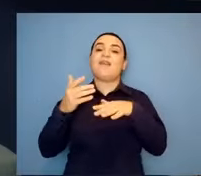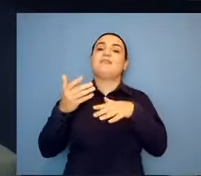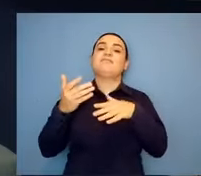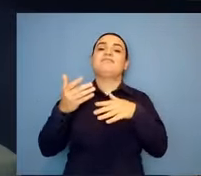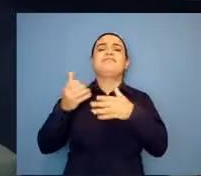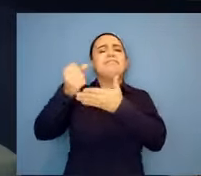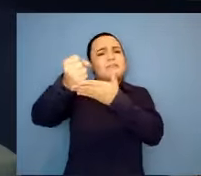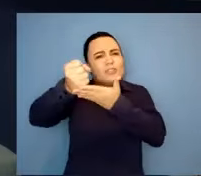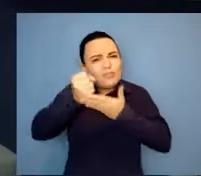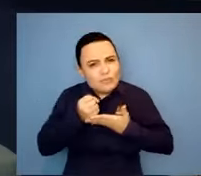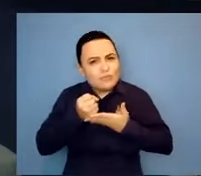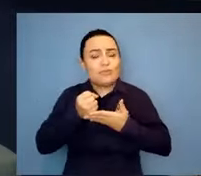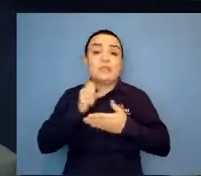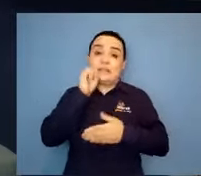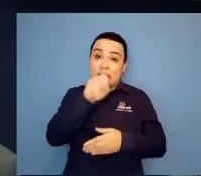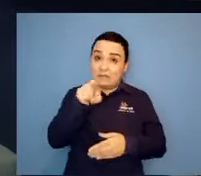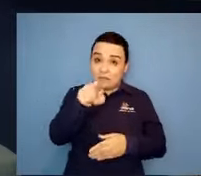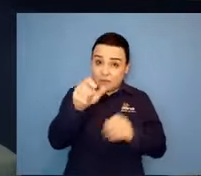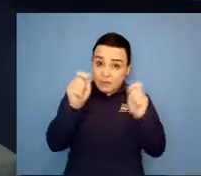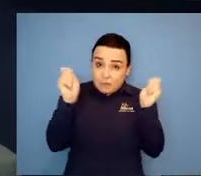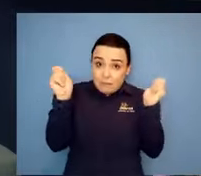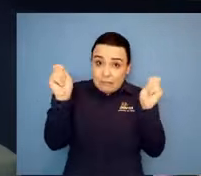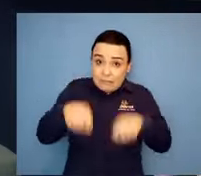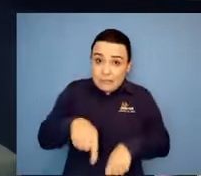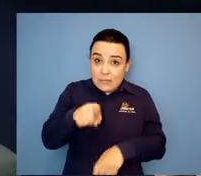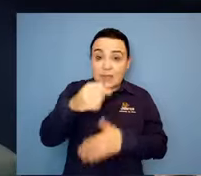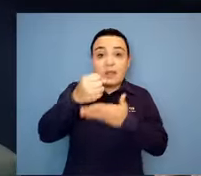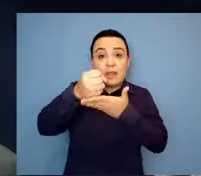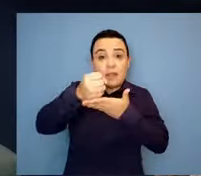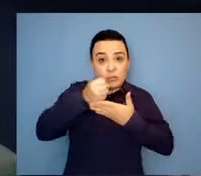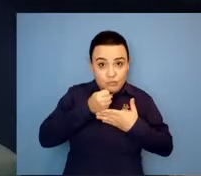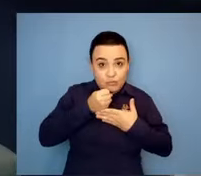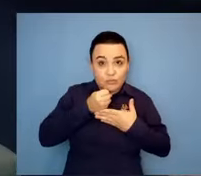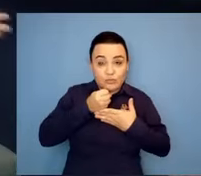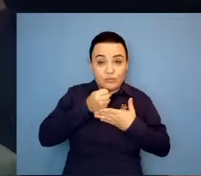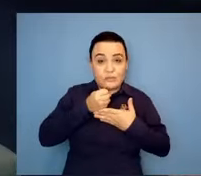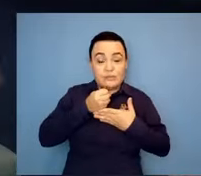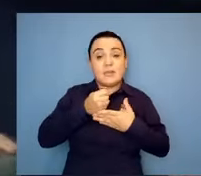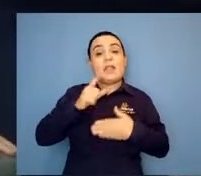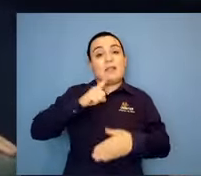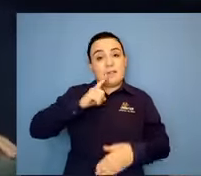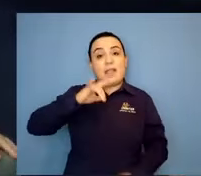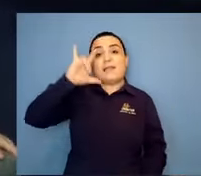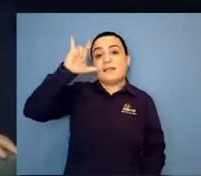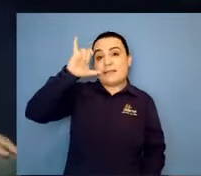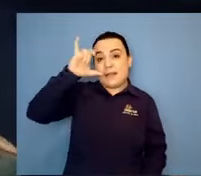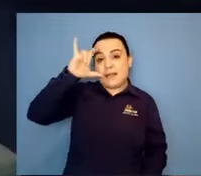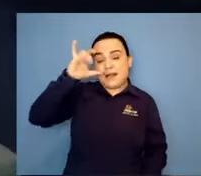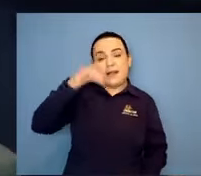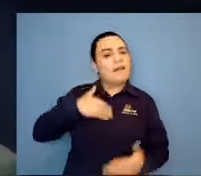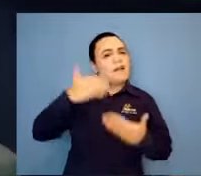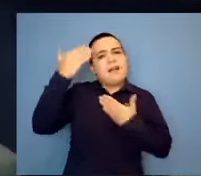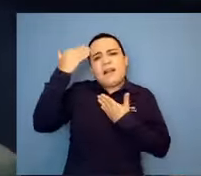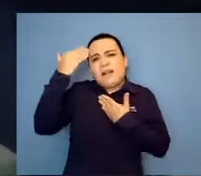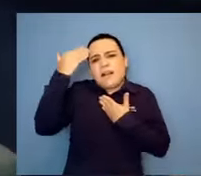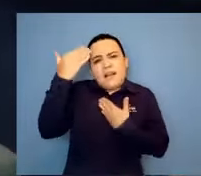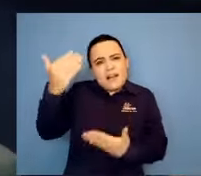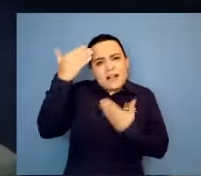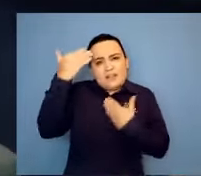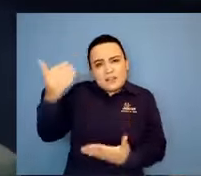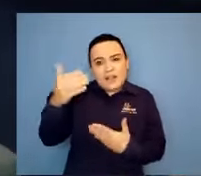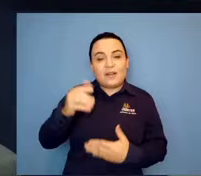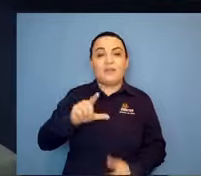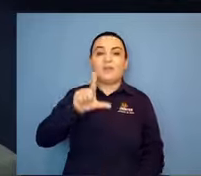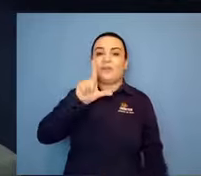né? Sim. É lindafrancoadreno no Instagram, né? E é isso, gratidão pela oportunidade. Lindafrancoadreno. Você quer